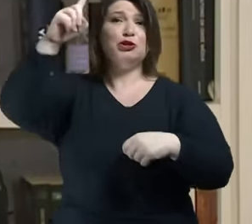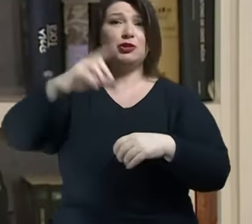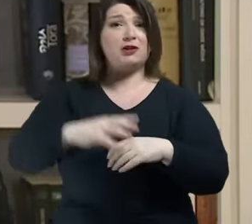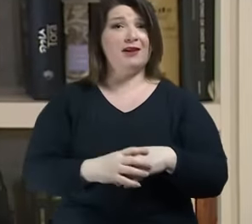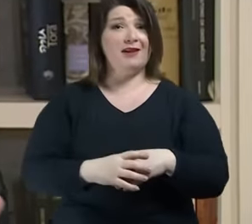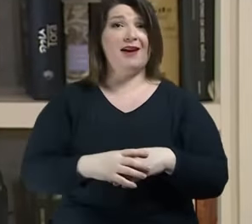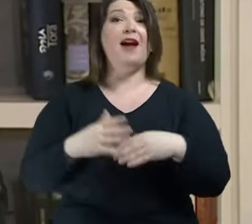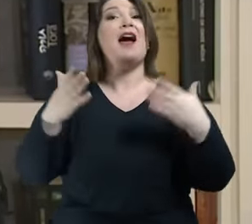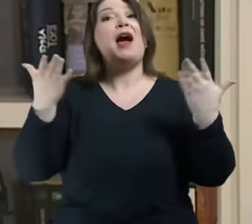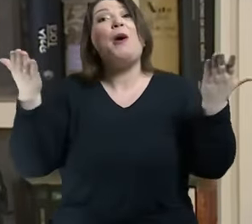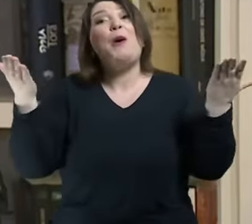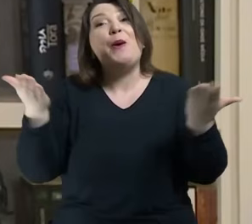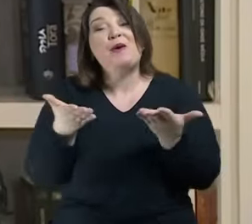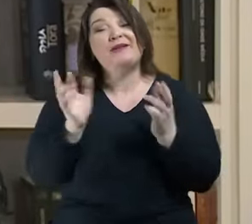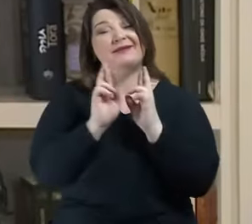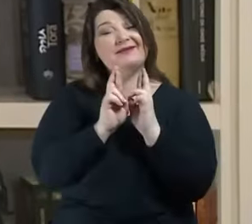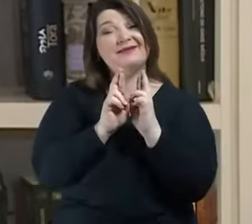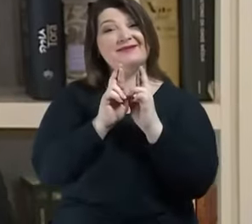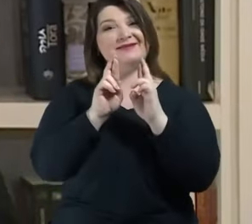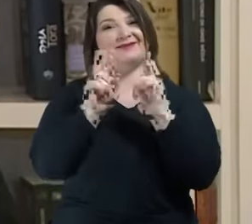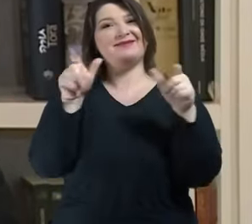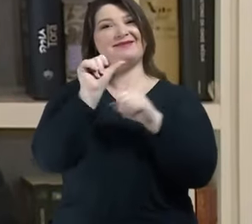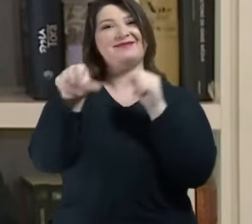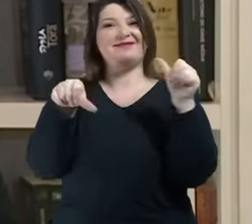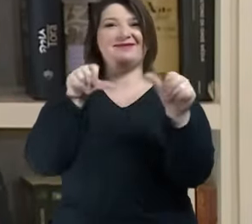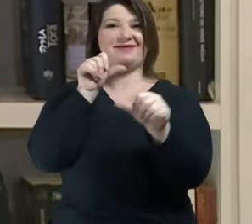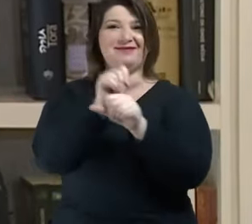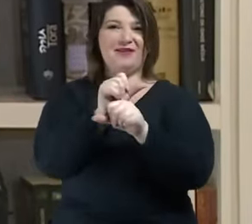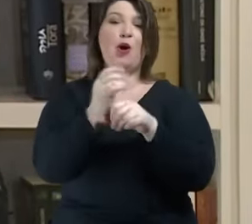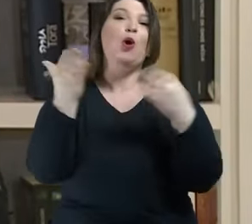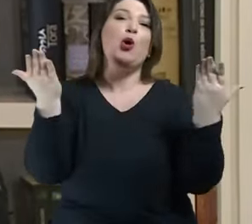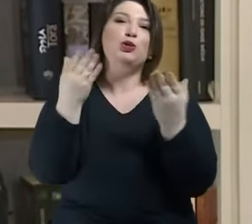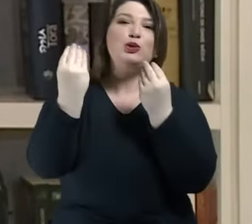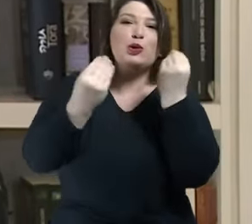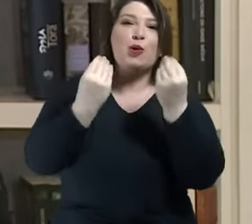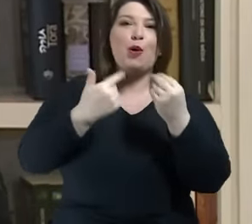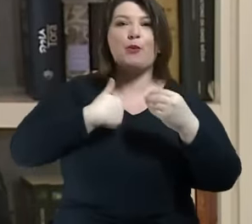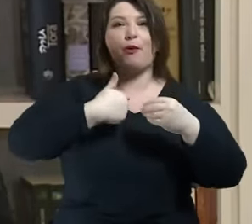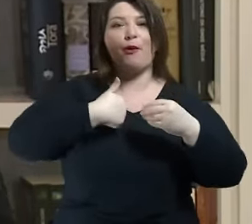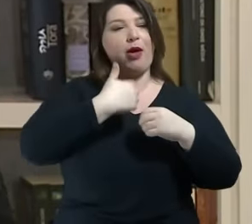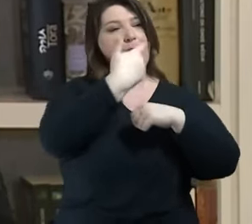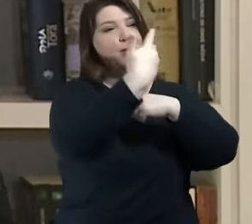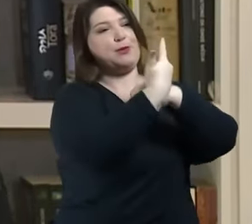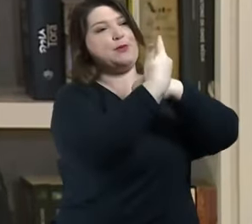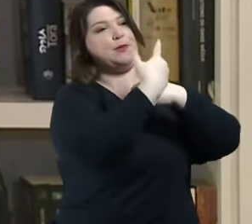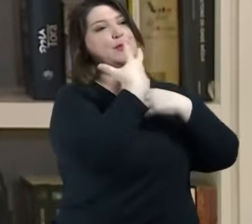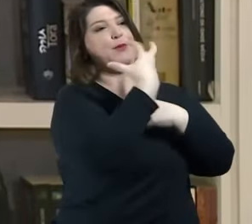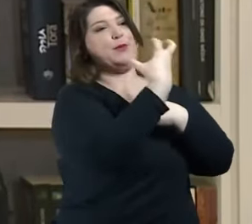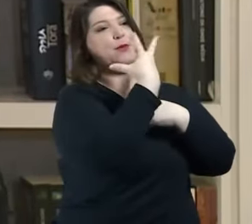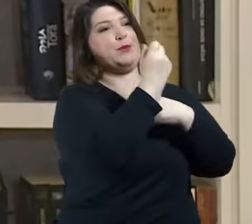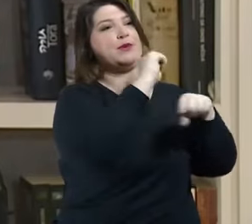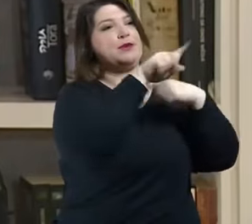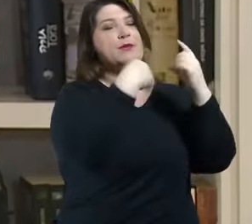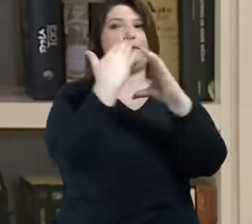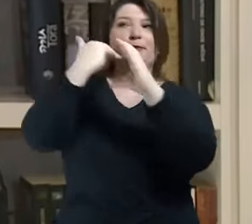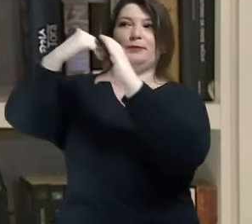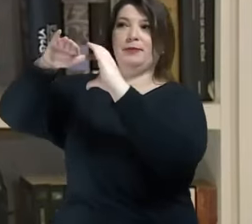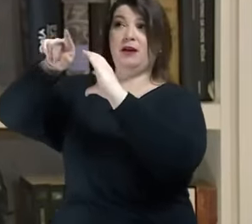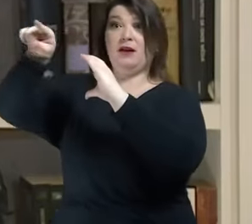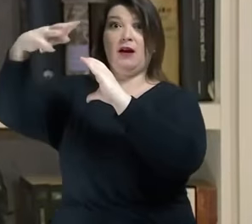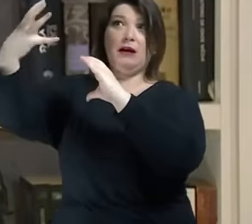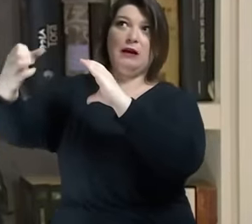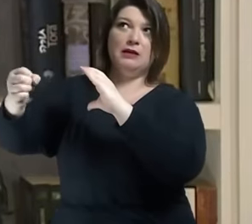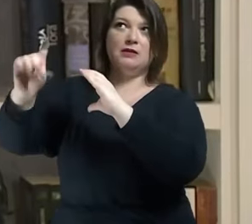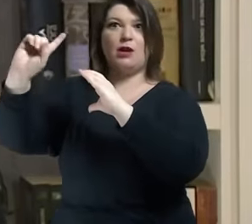nós mandamos um pequeno vídeo apresentando, nós fazemos parte dos stories, nós temos que gravar de casa. Houve